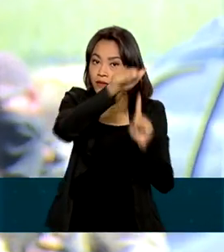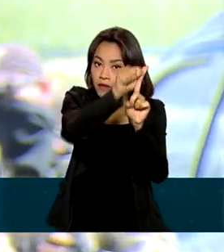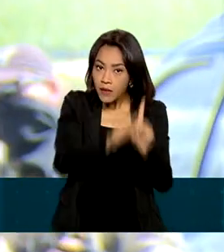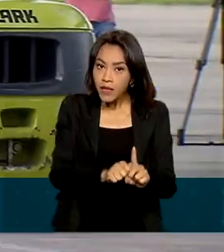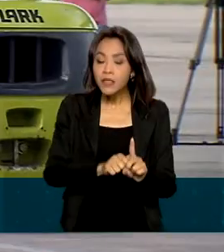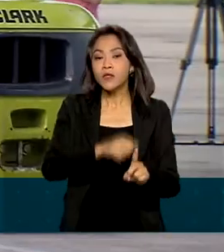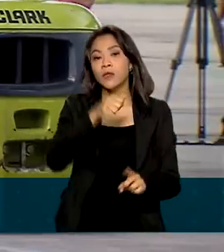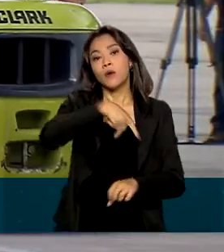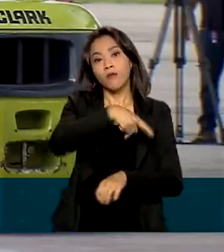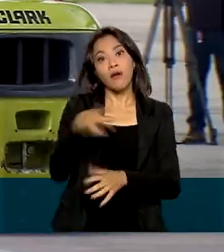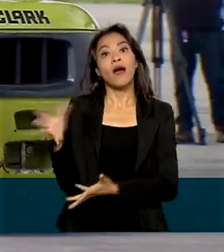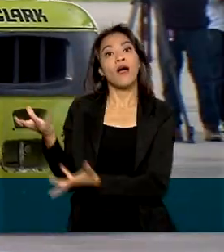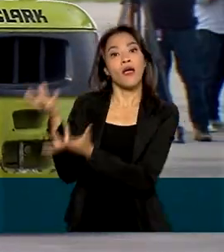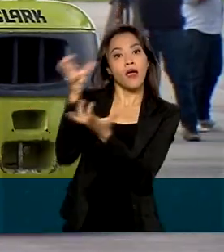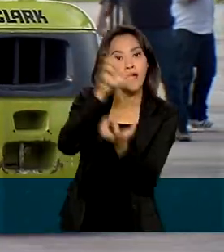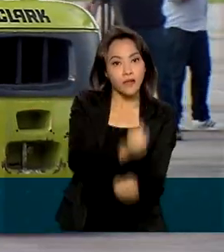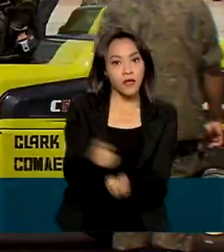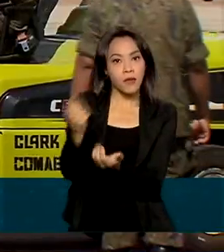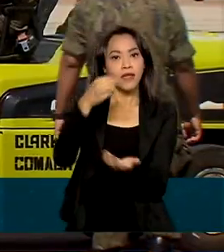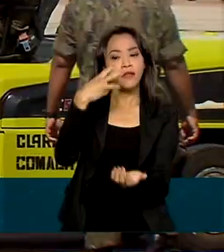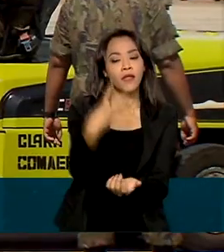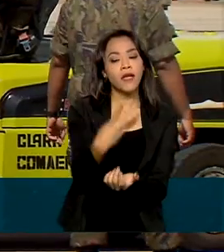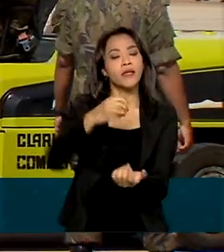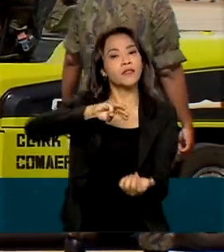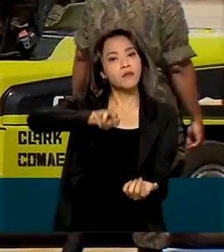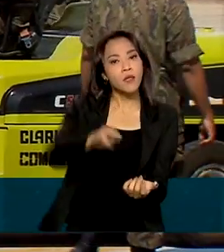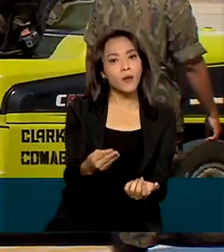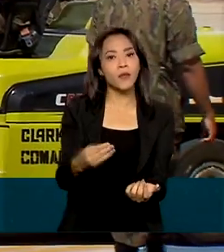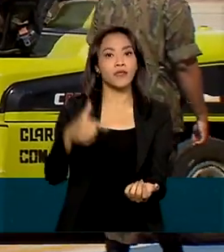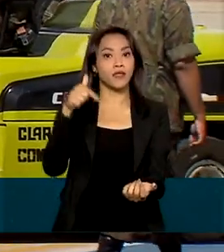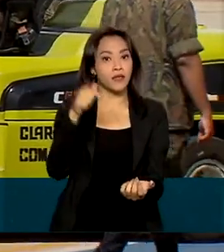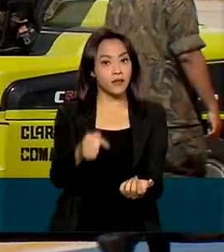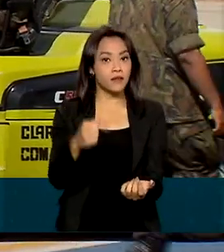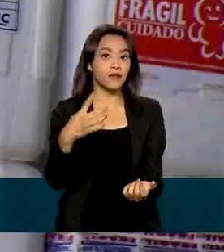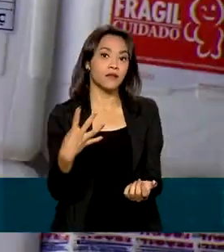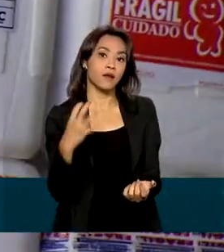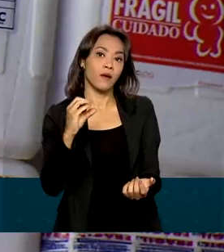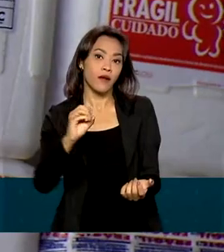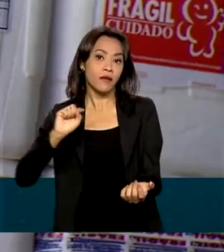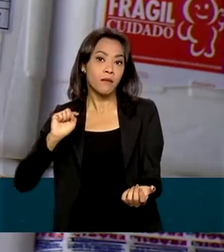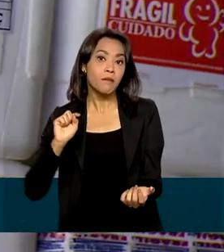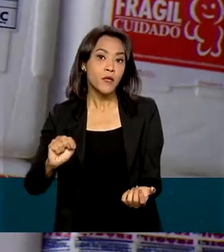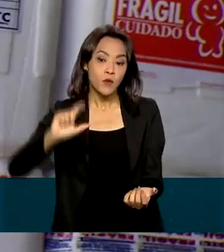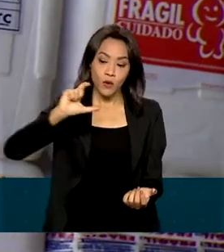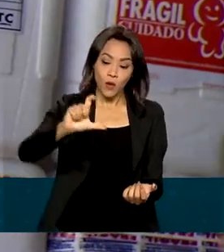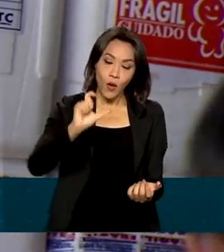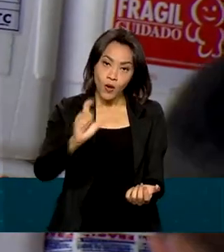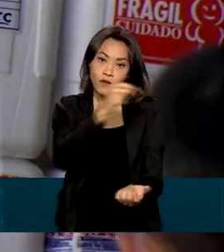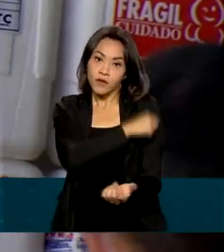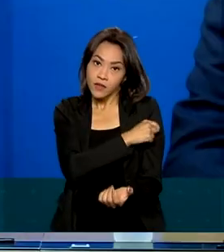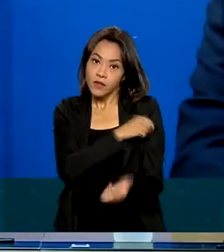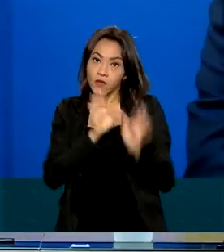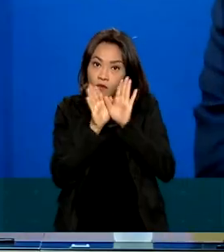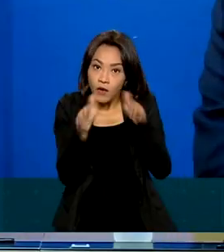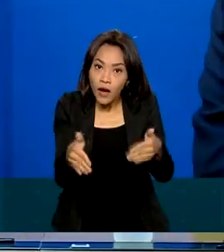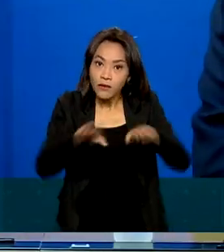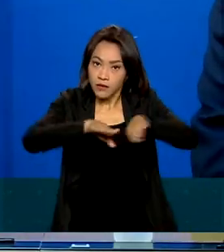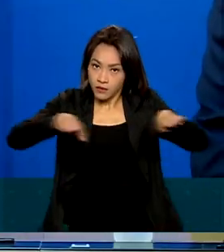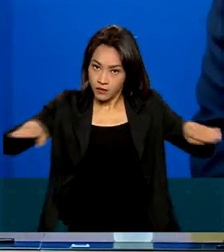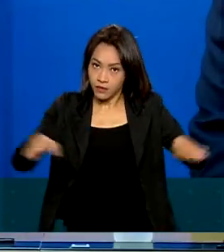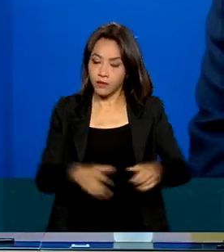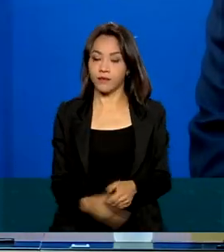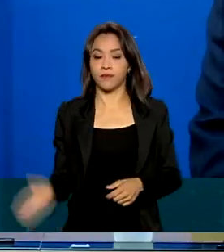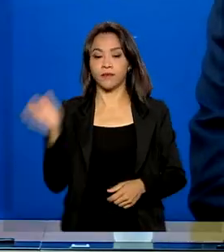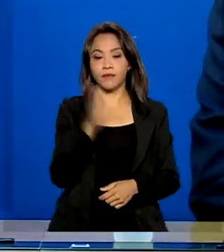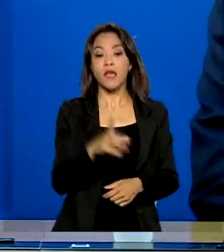deve receber 3 milhões e 740 mil doses de vacinas para o público infantil. A gente tem essas reuniões